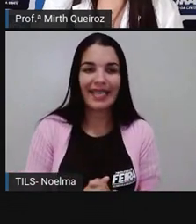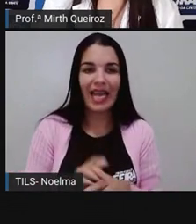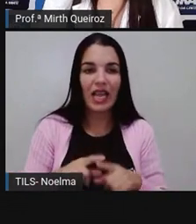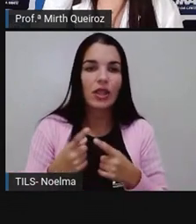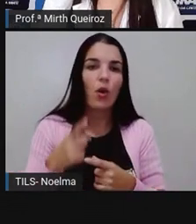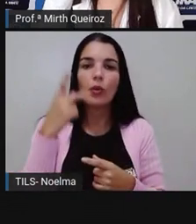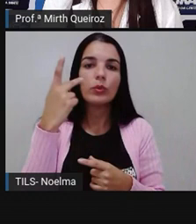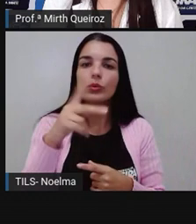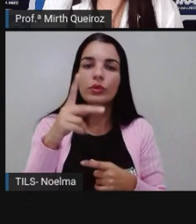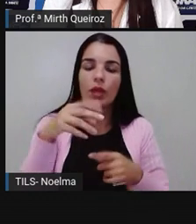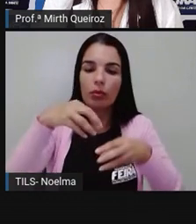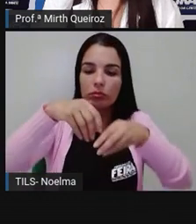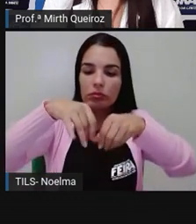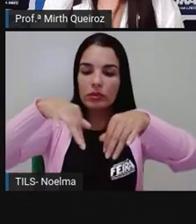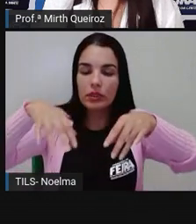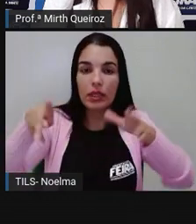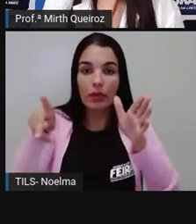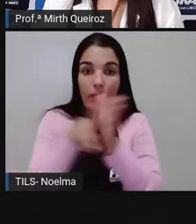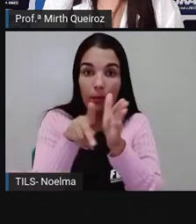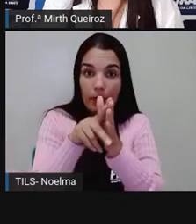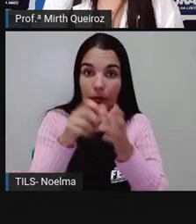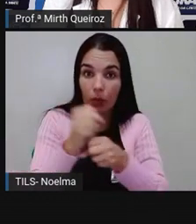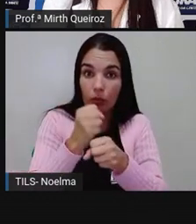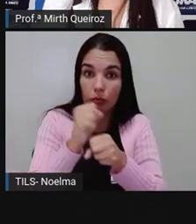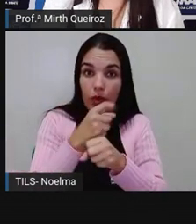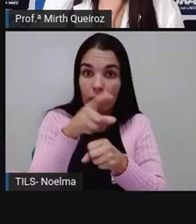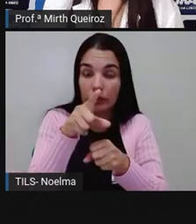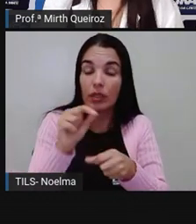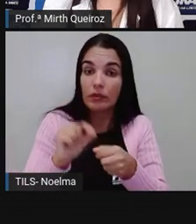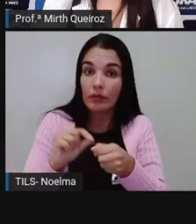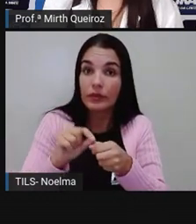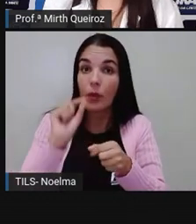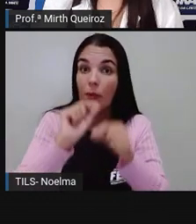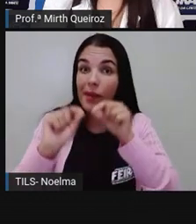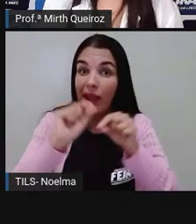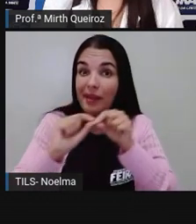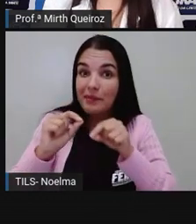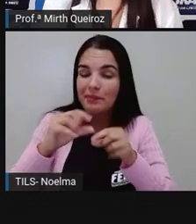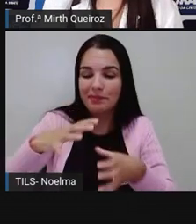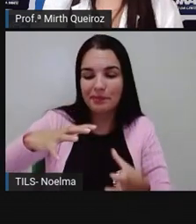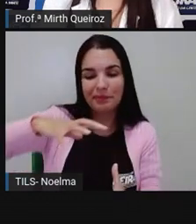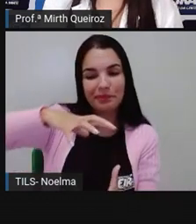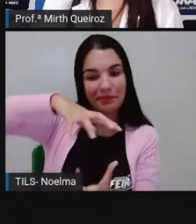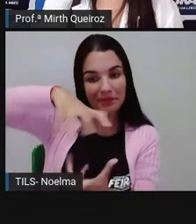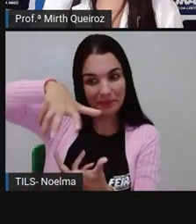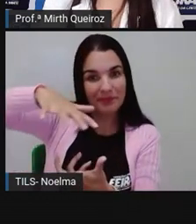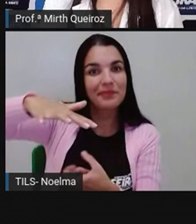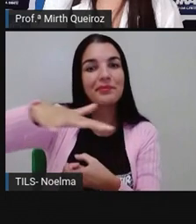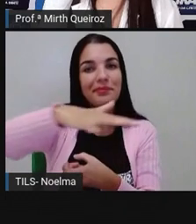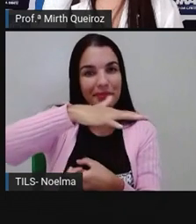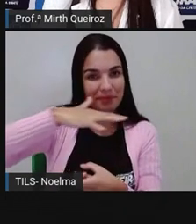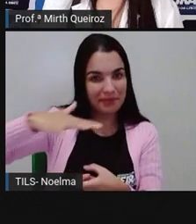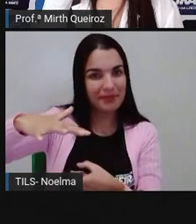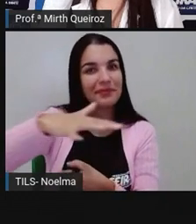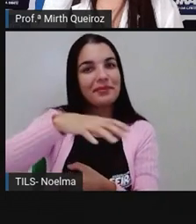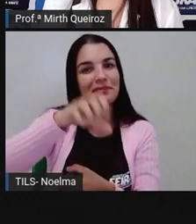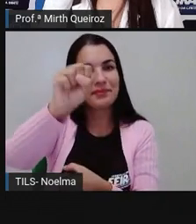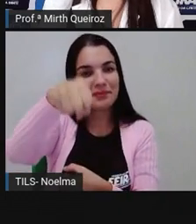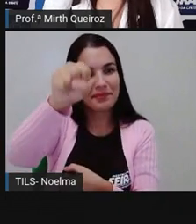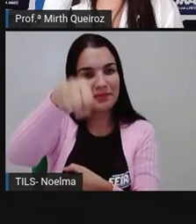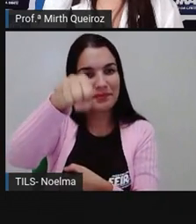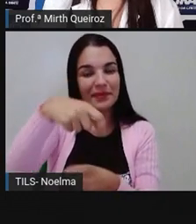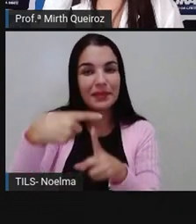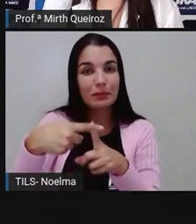terrário Que vocês estão construindo Vocês estão construindo ali Um ecossistema, né? É um ecossistema Por quê? Dentro desse